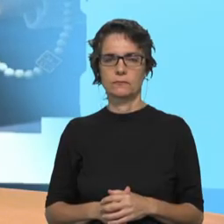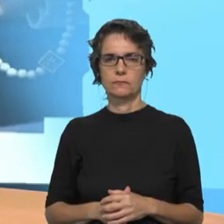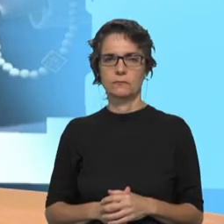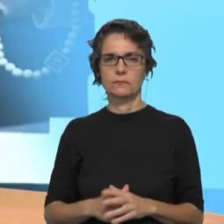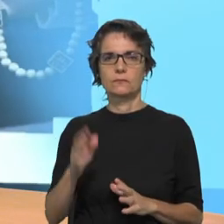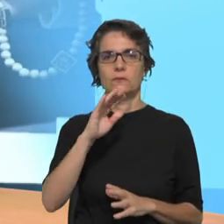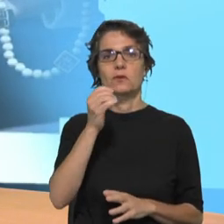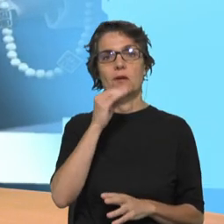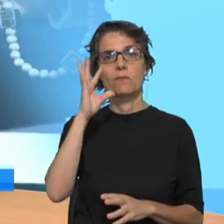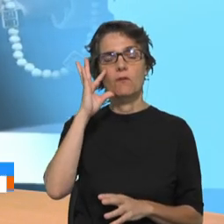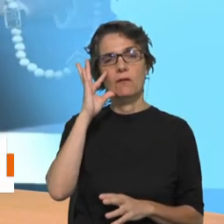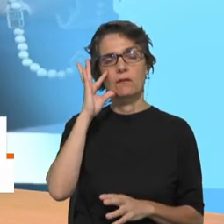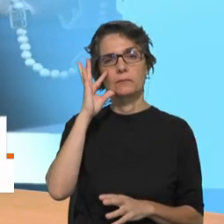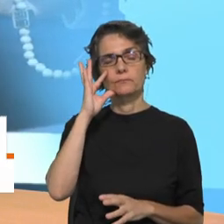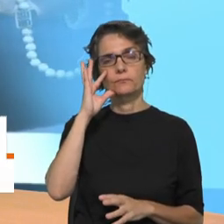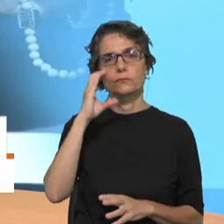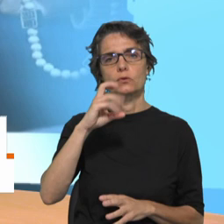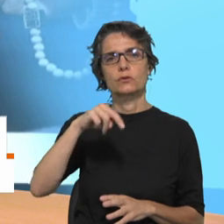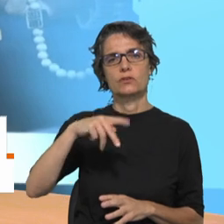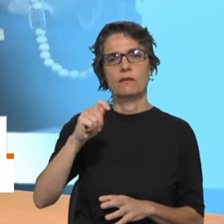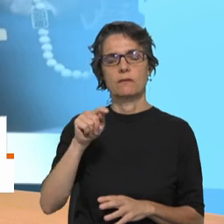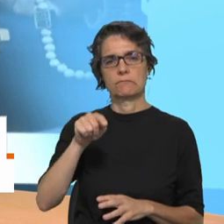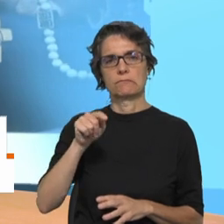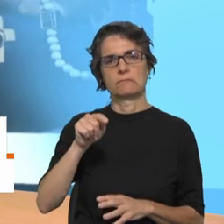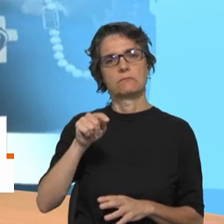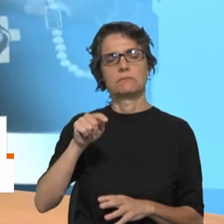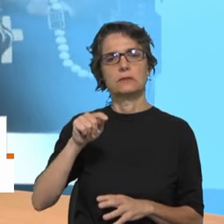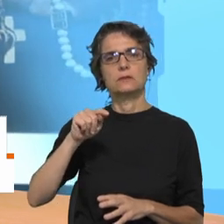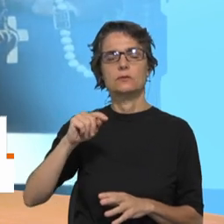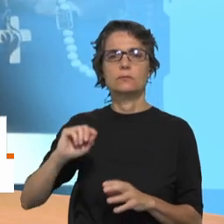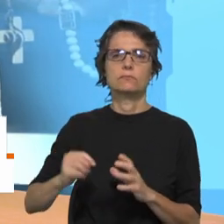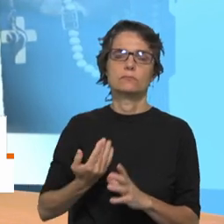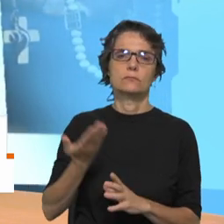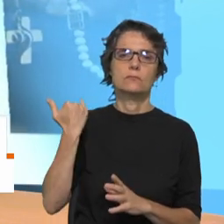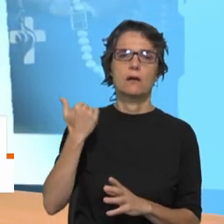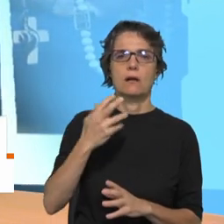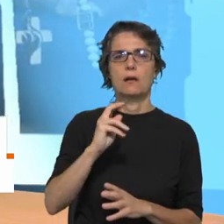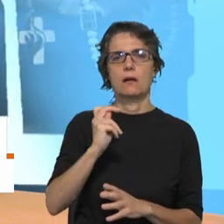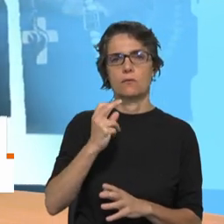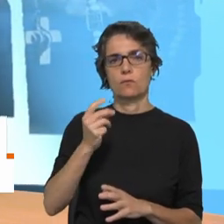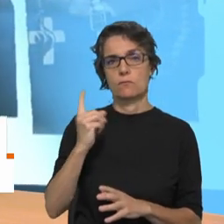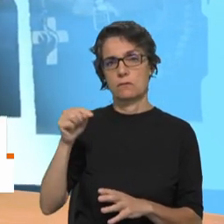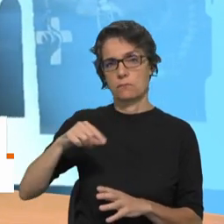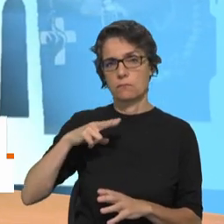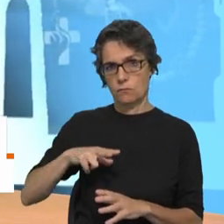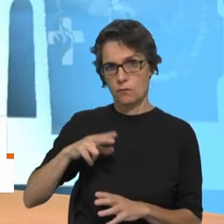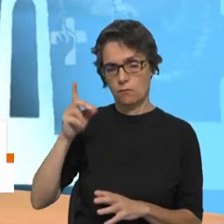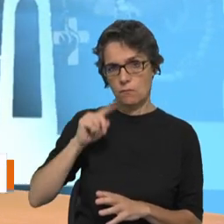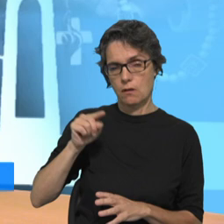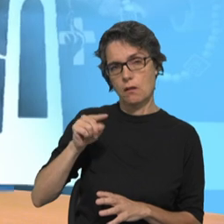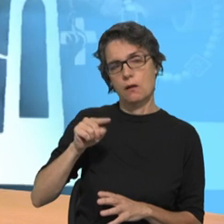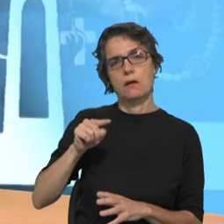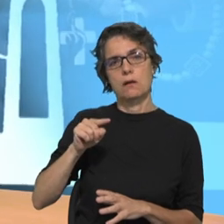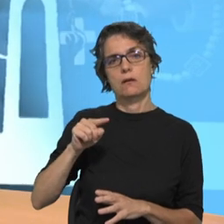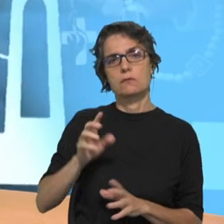Olá, muito boa tarde. O Corpo Nacional de Escutas foi fundado há 100 anos em Portugal. Uma data assinalada pela Conferência Episcopal Portuguesa